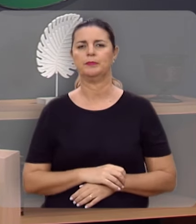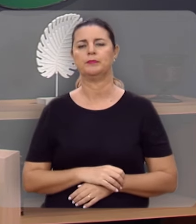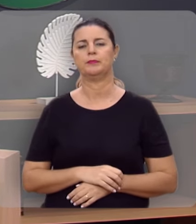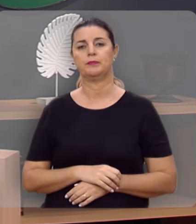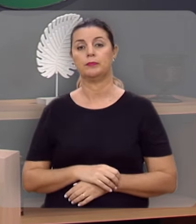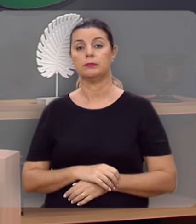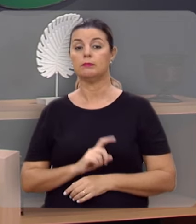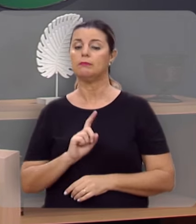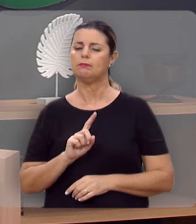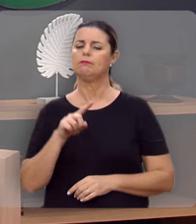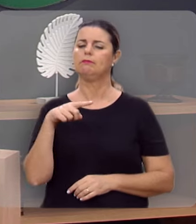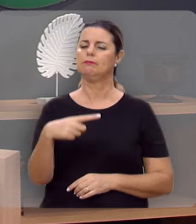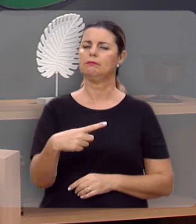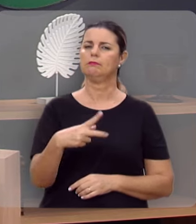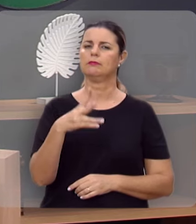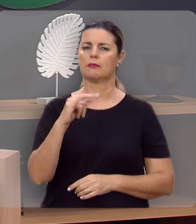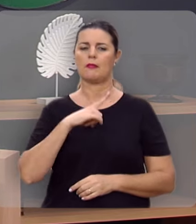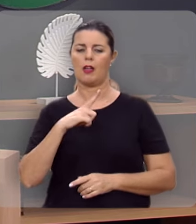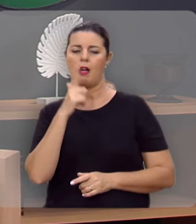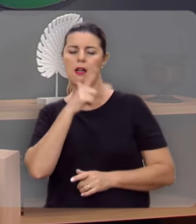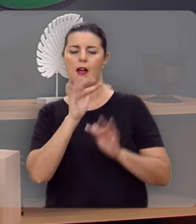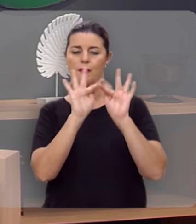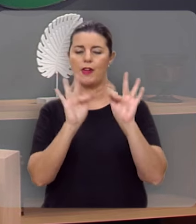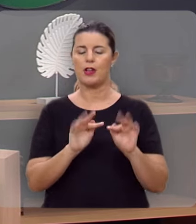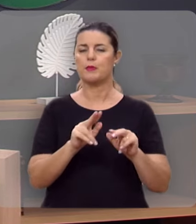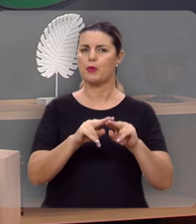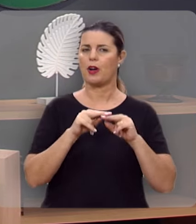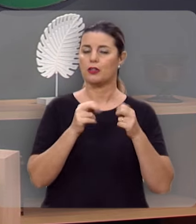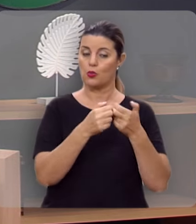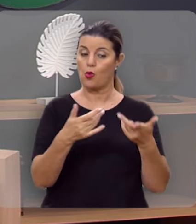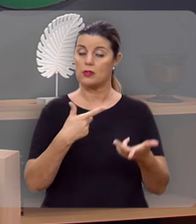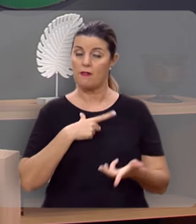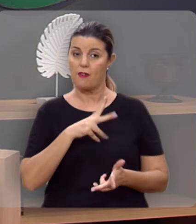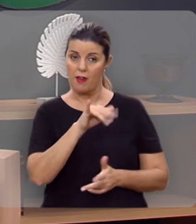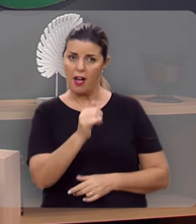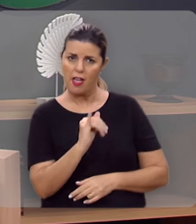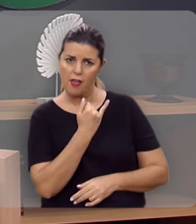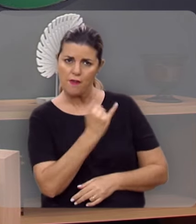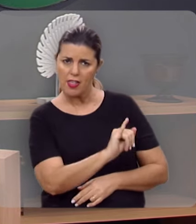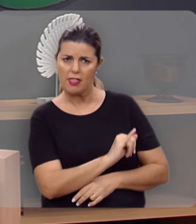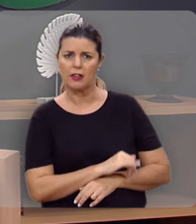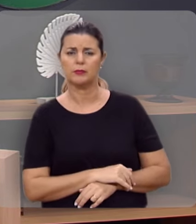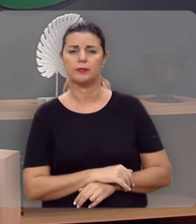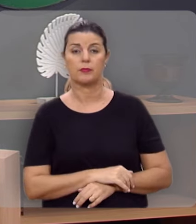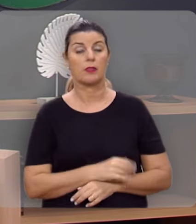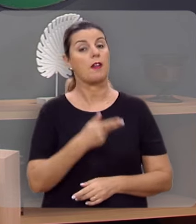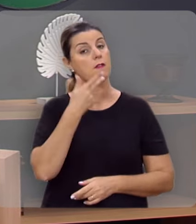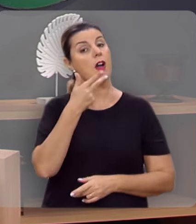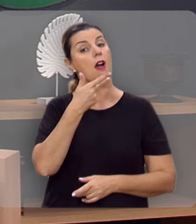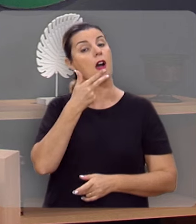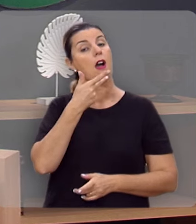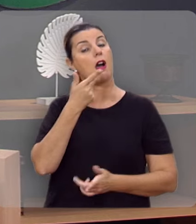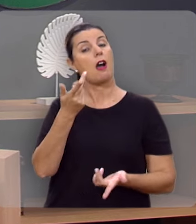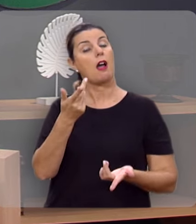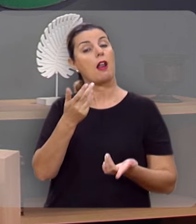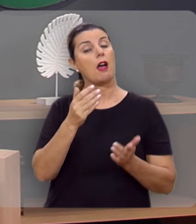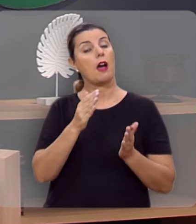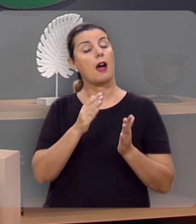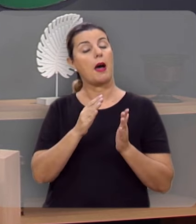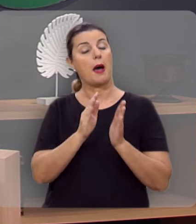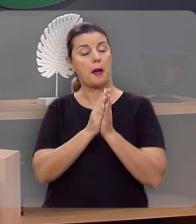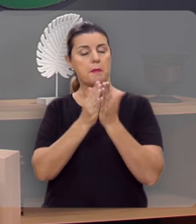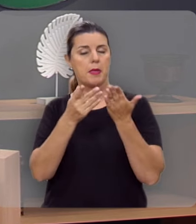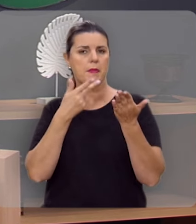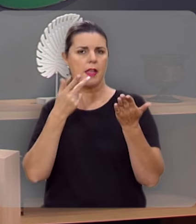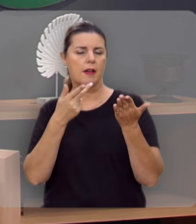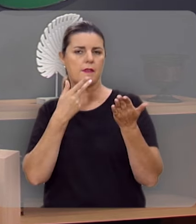vão evitar. Então, eles vão ser felizes, primeiro, por aquilo que eles vão evitar. A Bíblia diz assim, Bem-aventurado o homem que